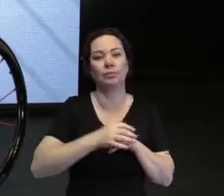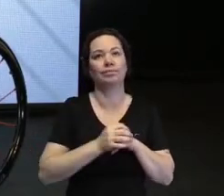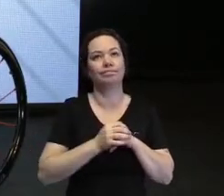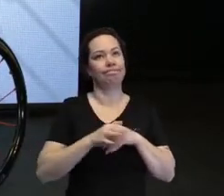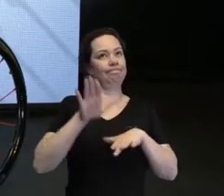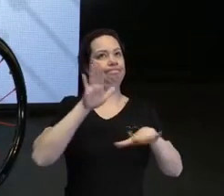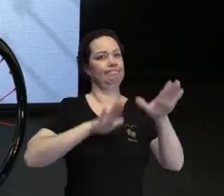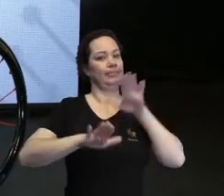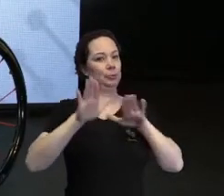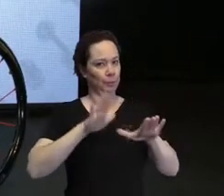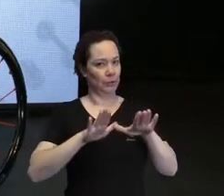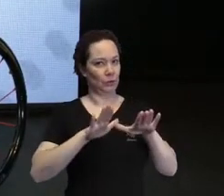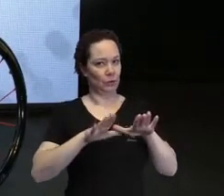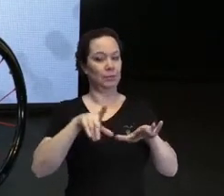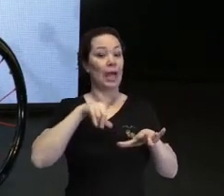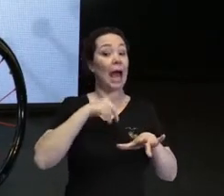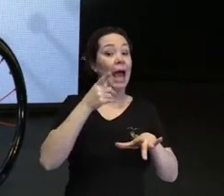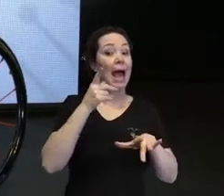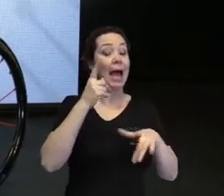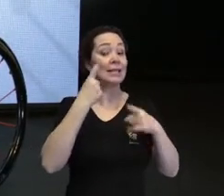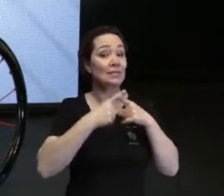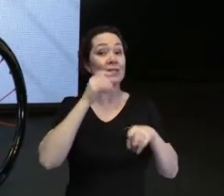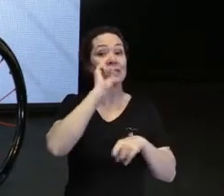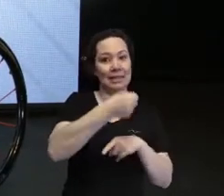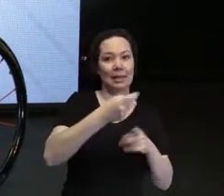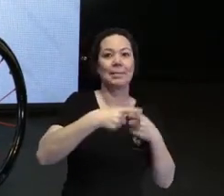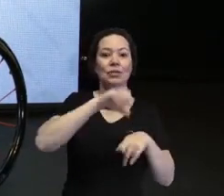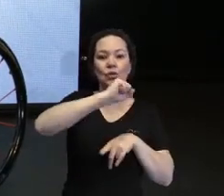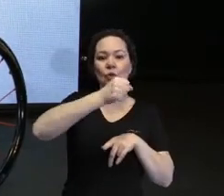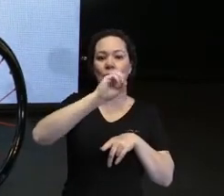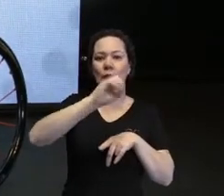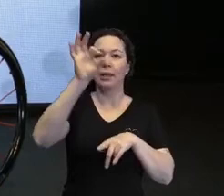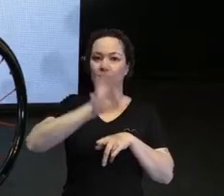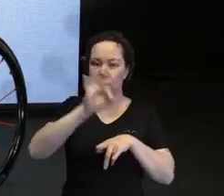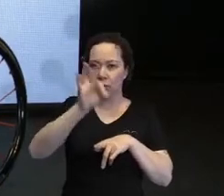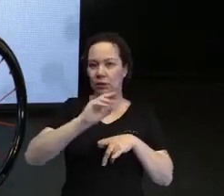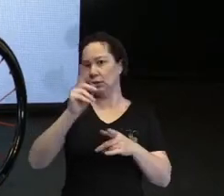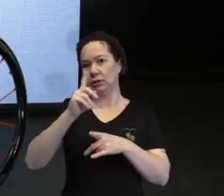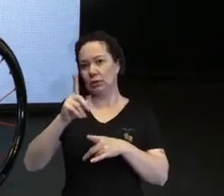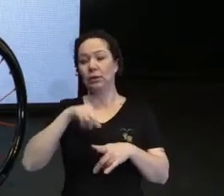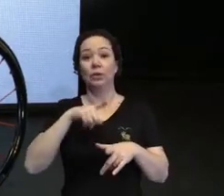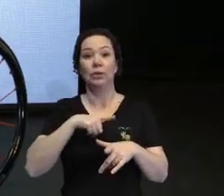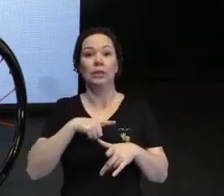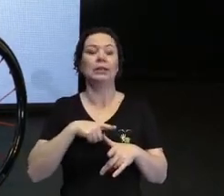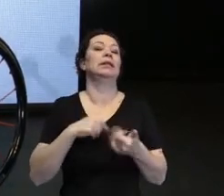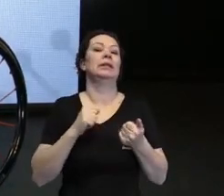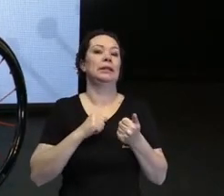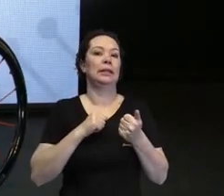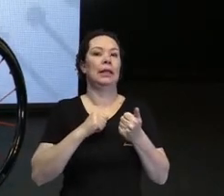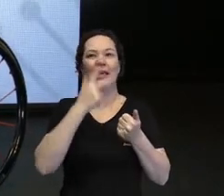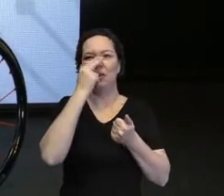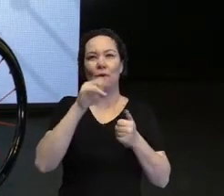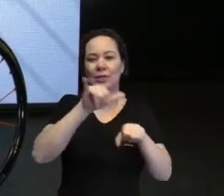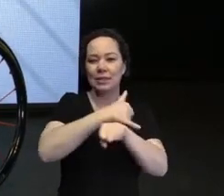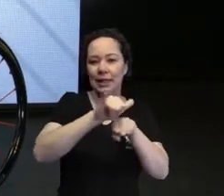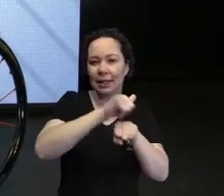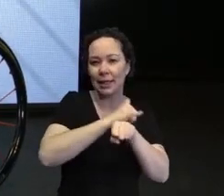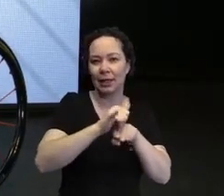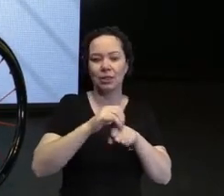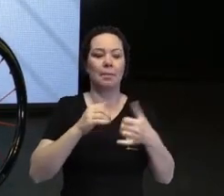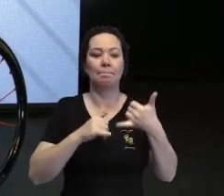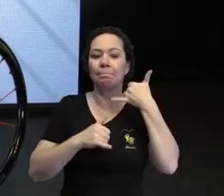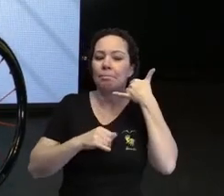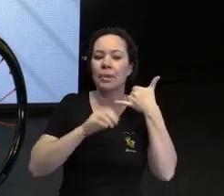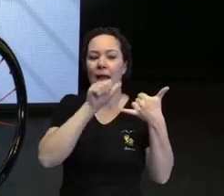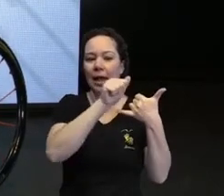tem situações que sim, mas eu diria que 80% das vezes não. Então, a gente tem truque, né? A gente tem aplicativo que diz o nome da